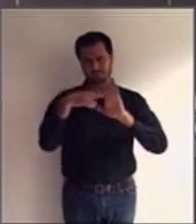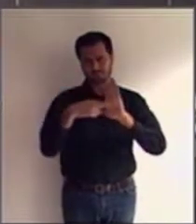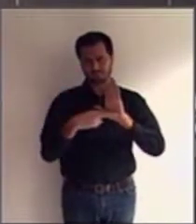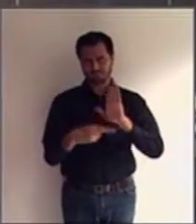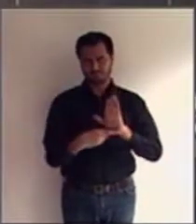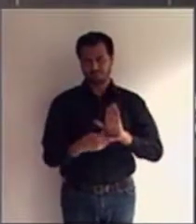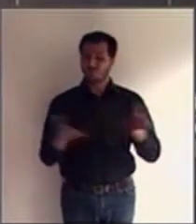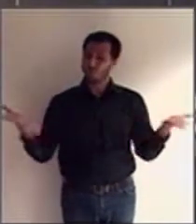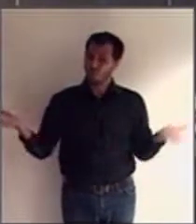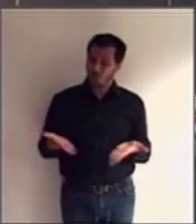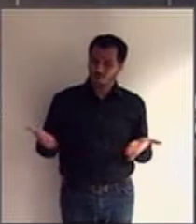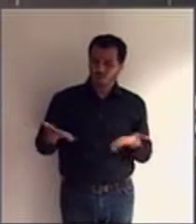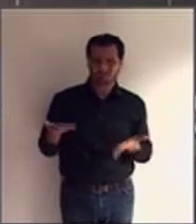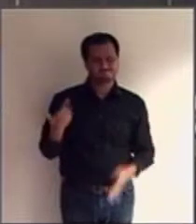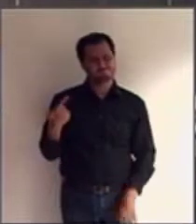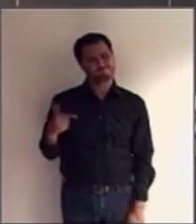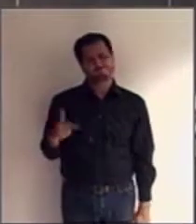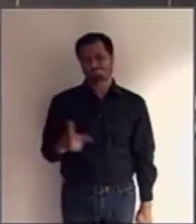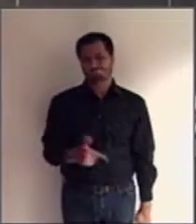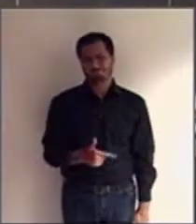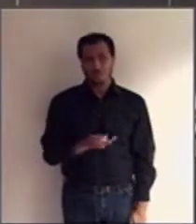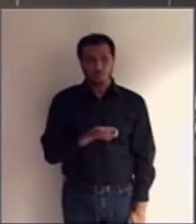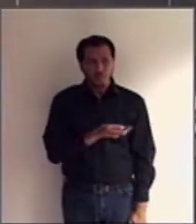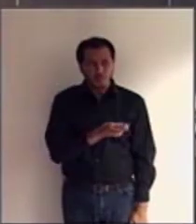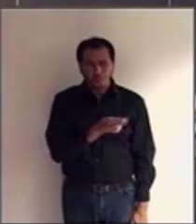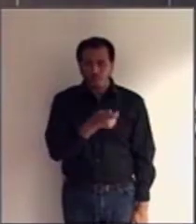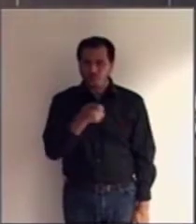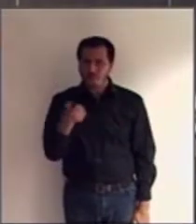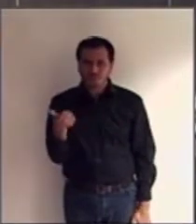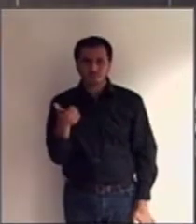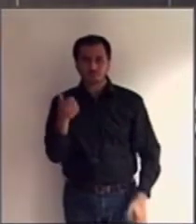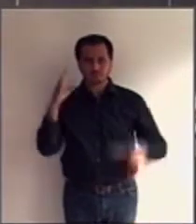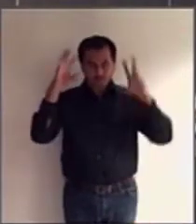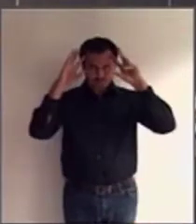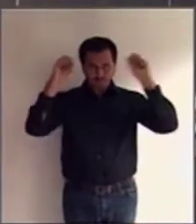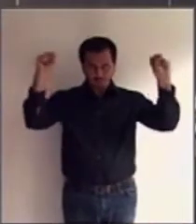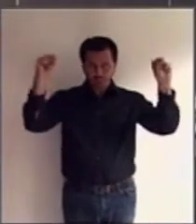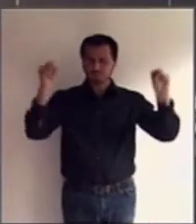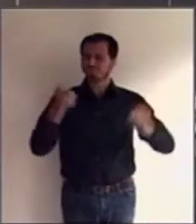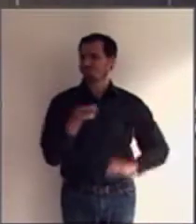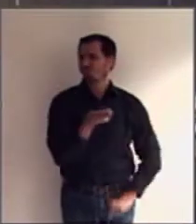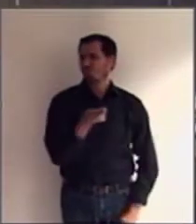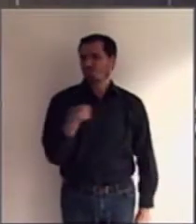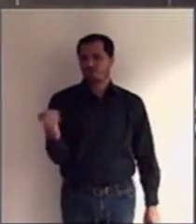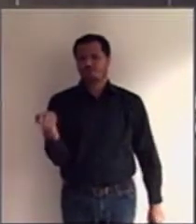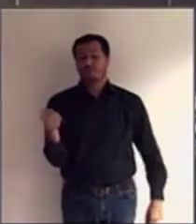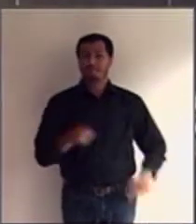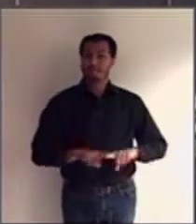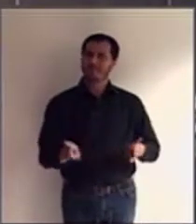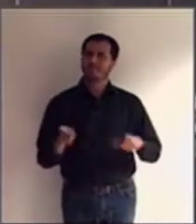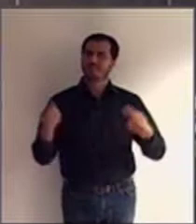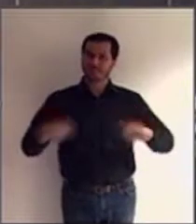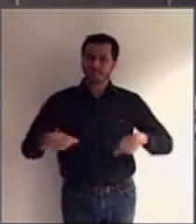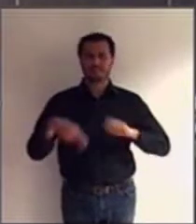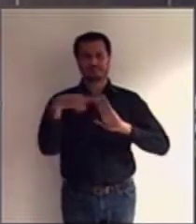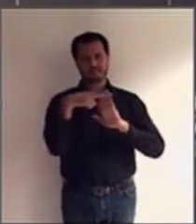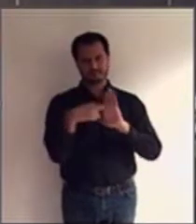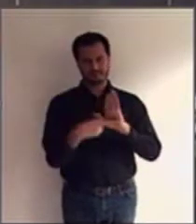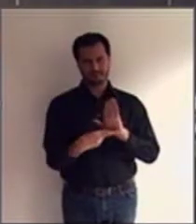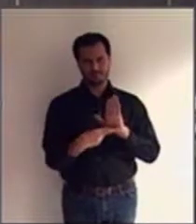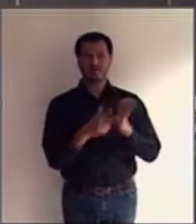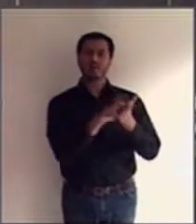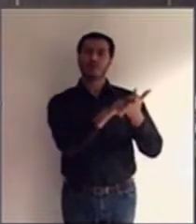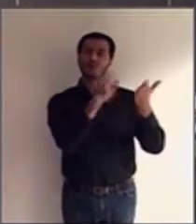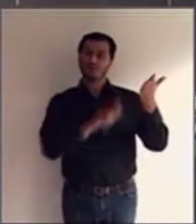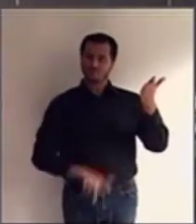atualmente tenha sido a exceção em nossos tribunais, ela deve ser regra. A Convenção sobre os Direitos da Pessoa com